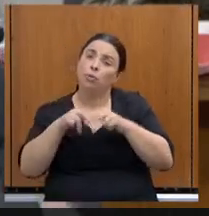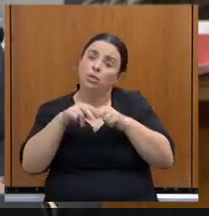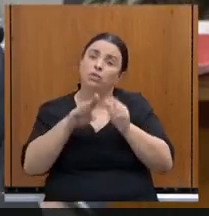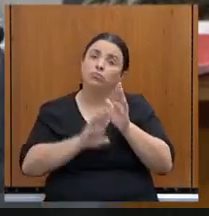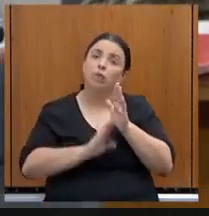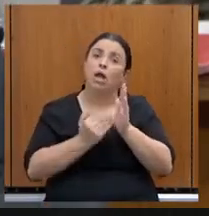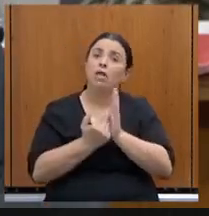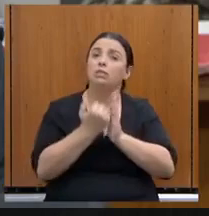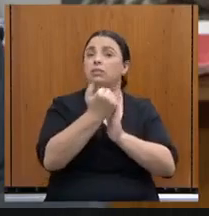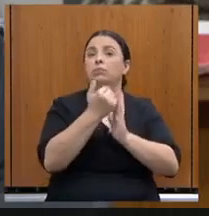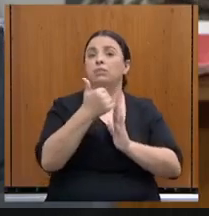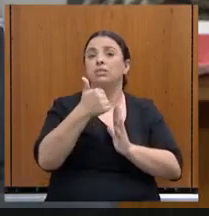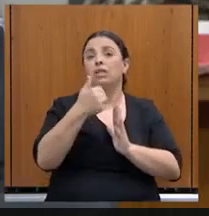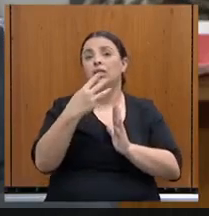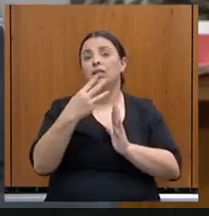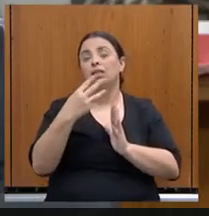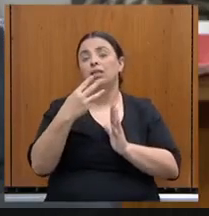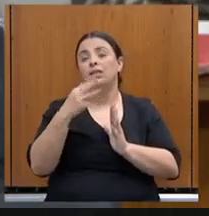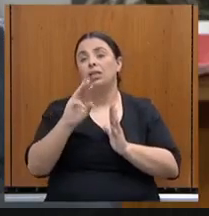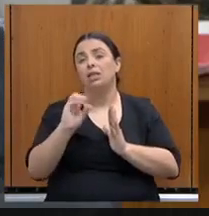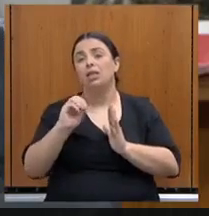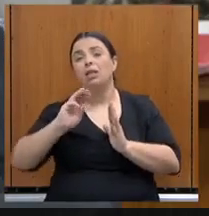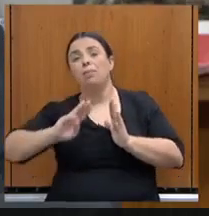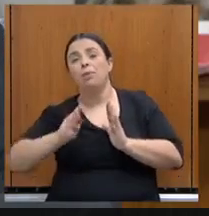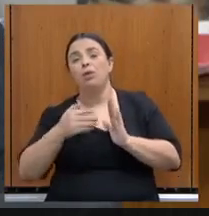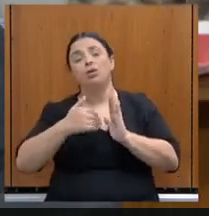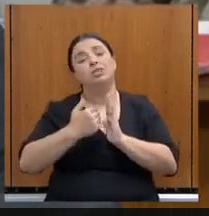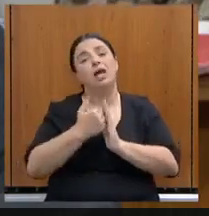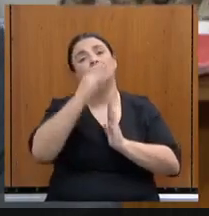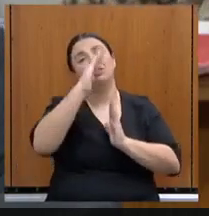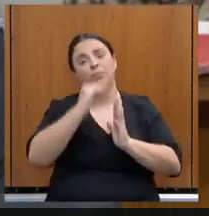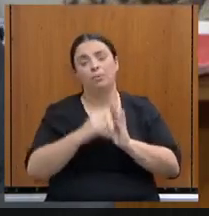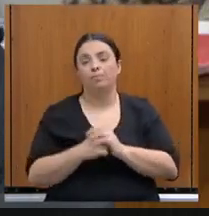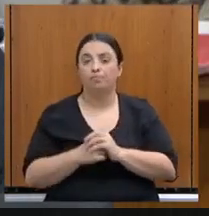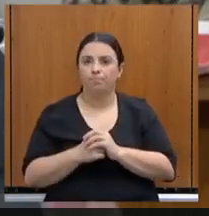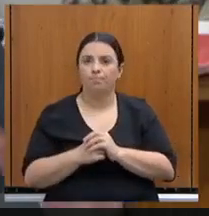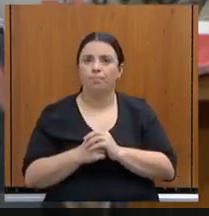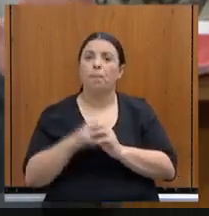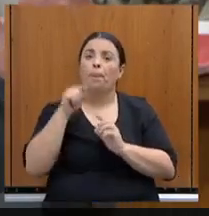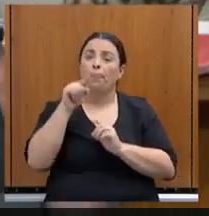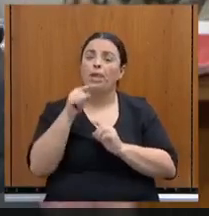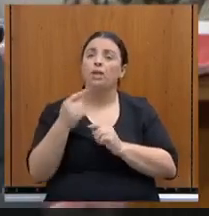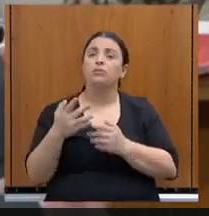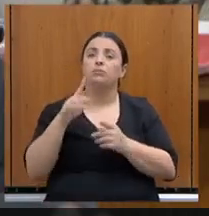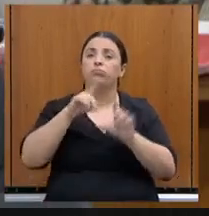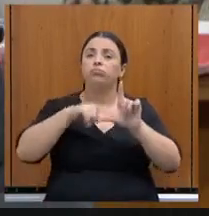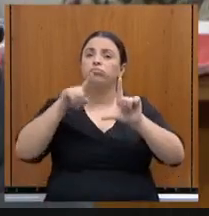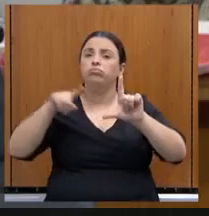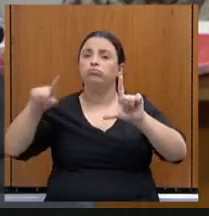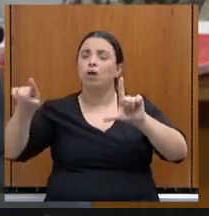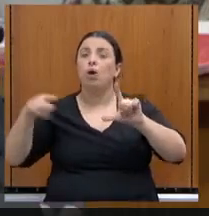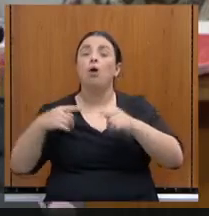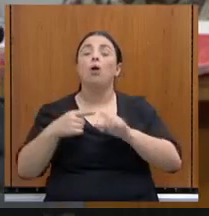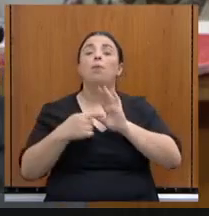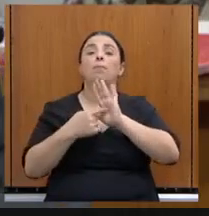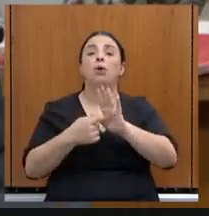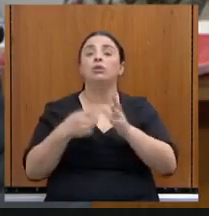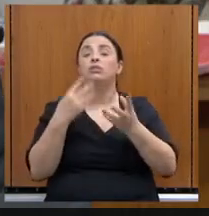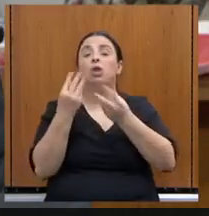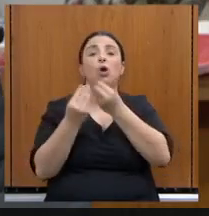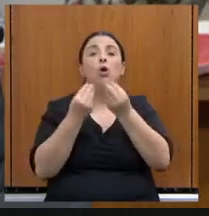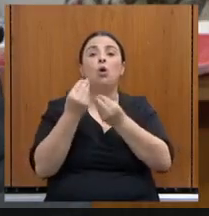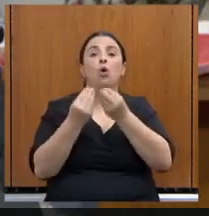Esse próximo slide, ele mostra a composição da dívida pelo